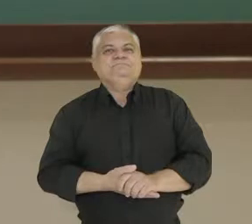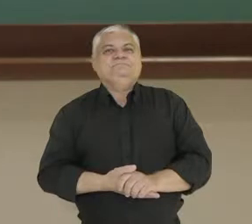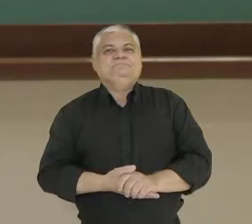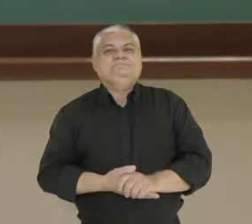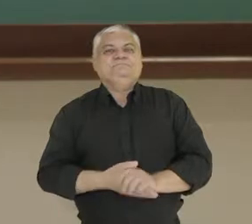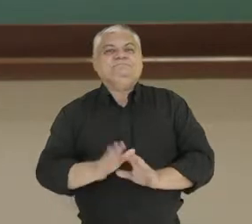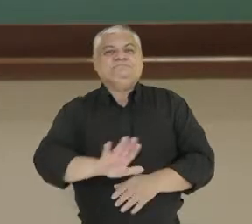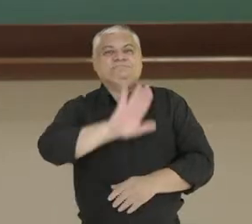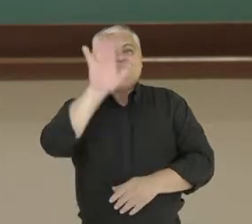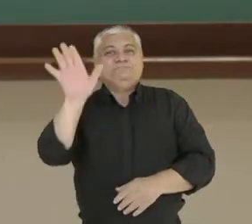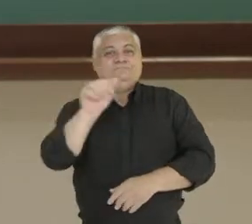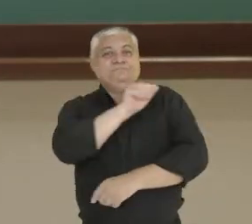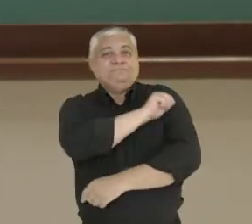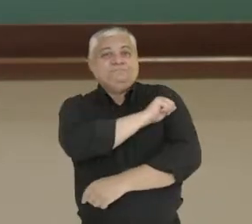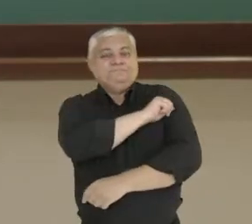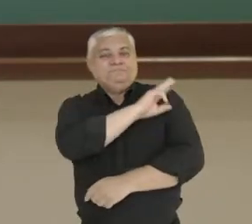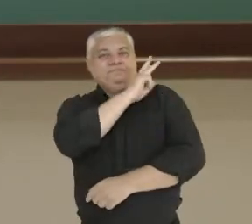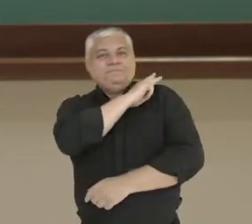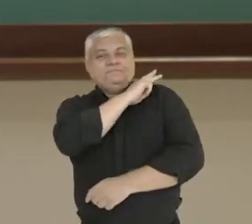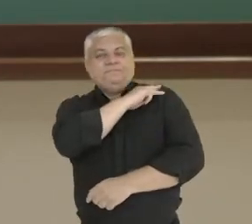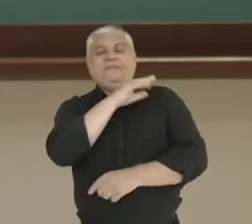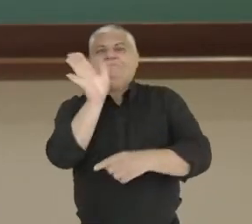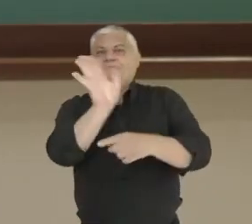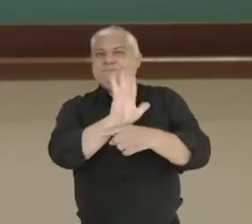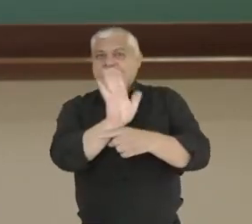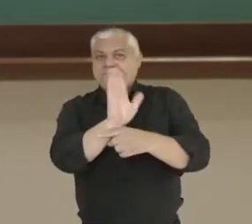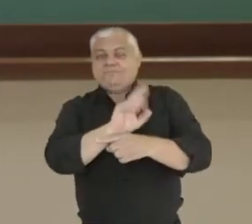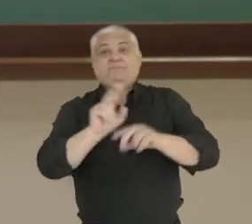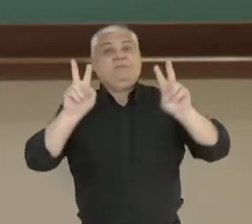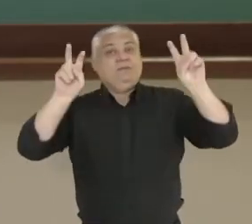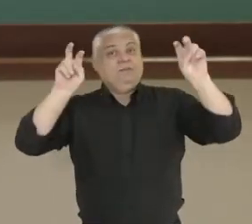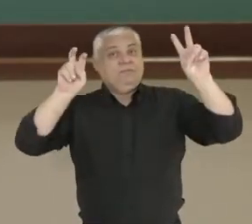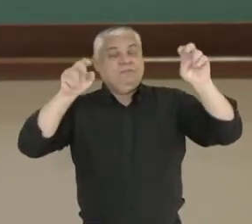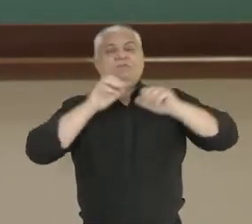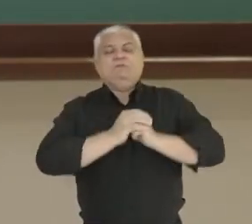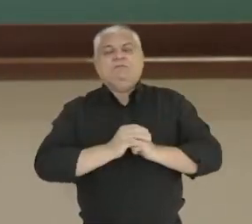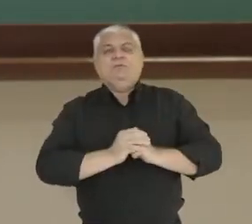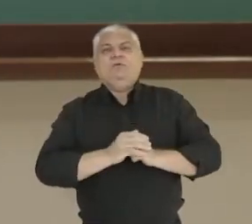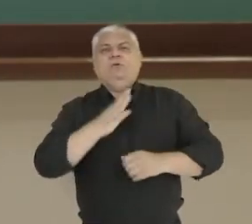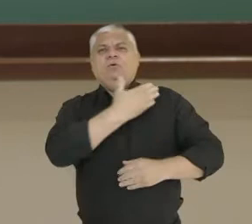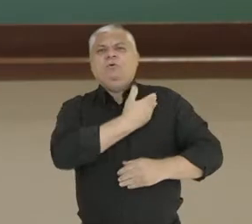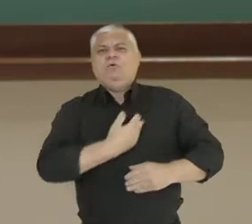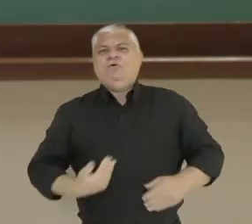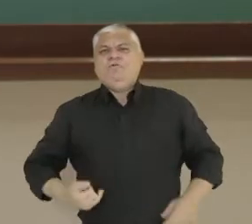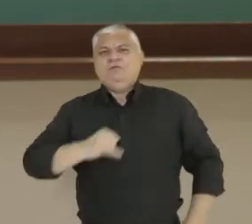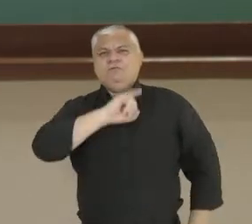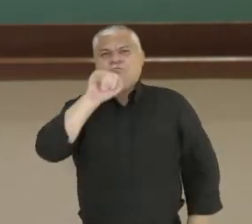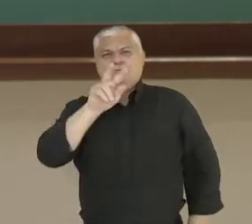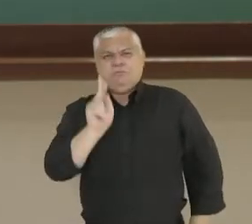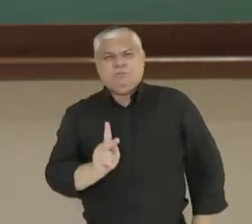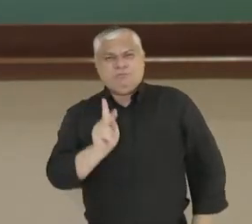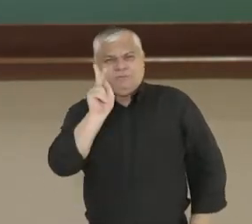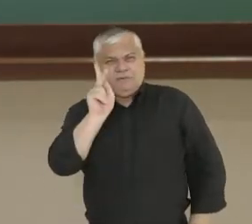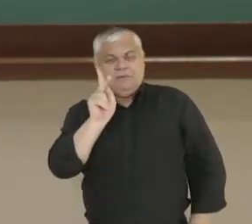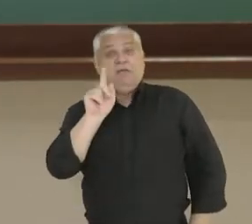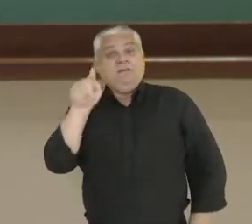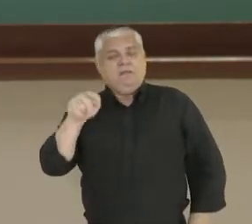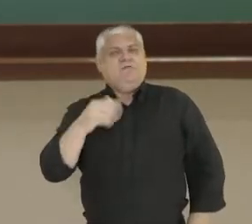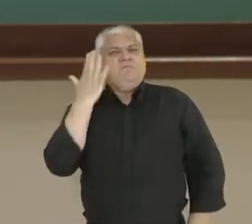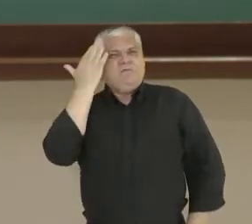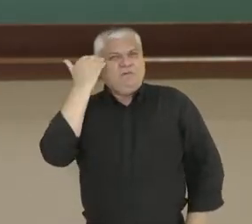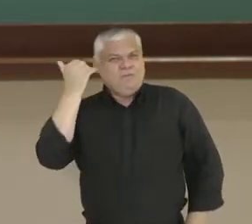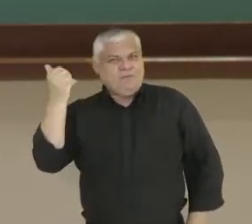Olá estudante da terceira série. Nesse vídeo vamos falar sobre o governo de Juscelino Kubitschek, conhecido